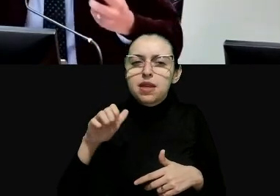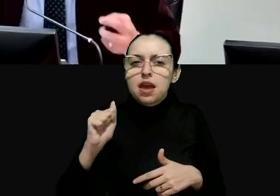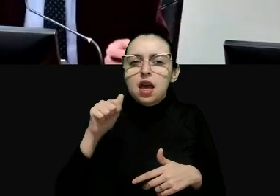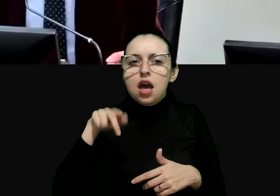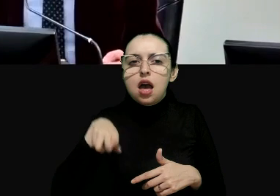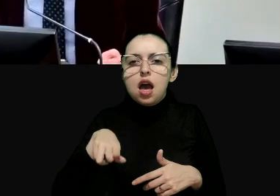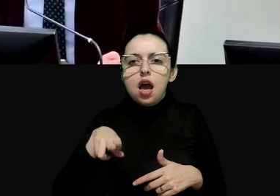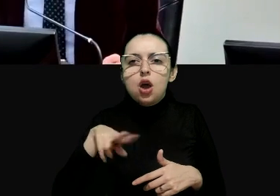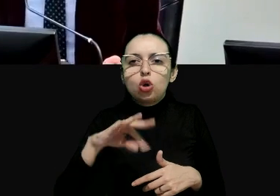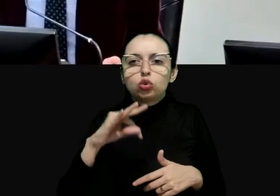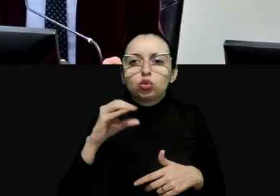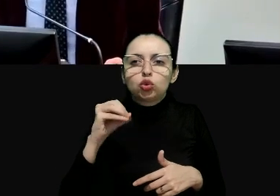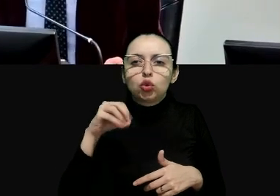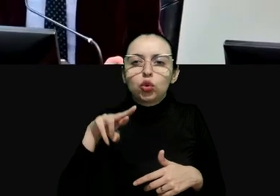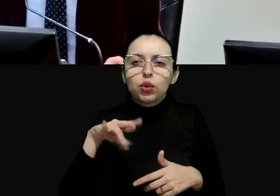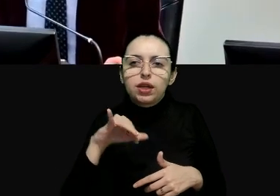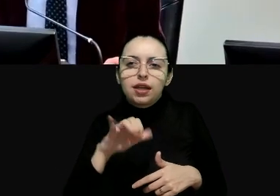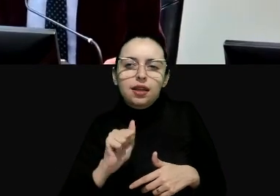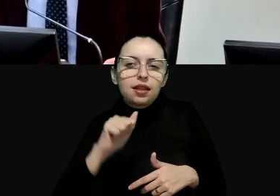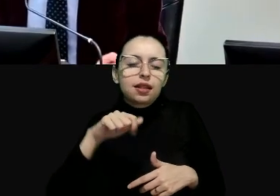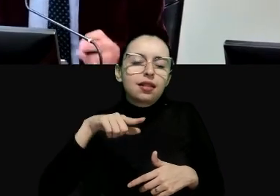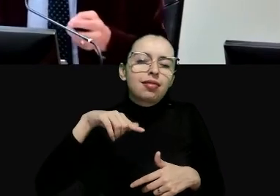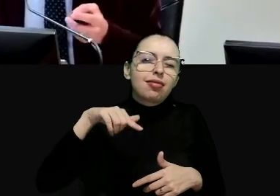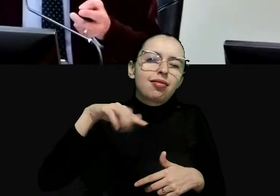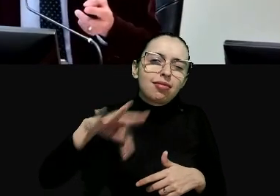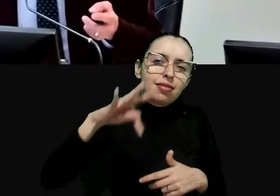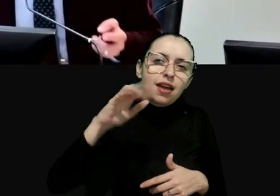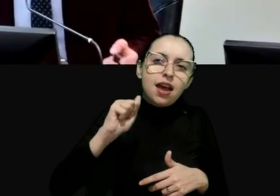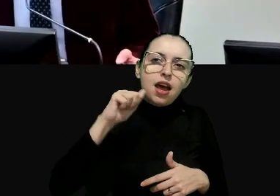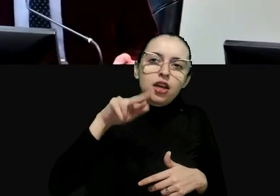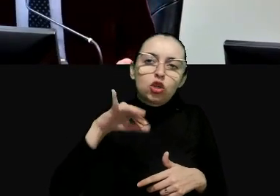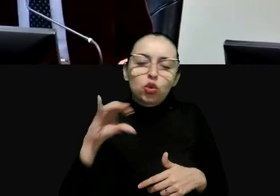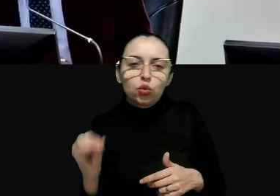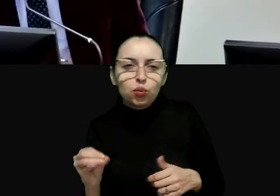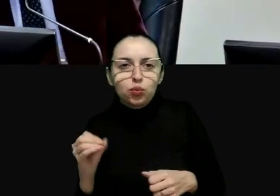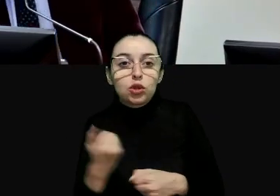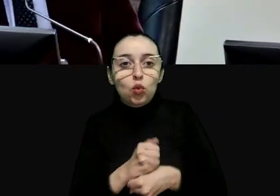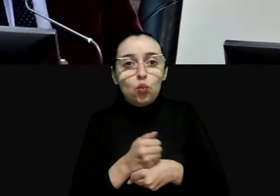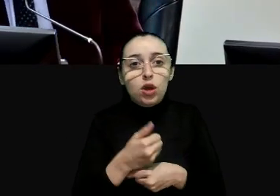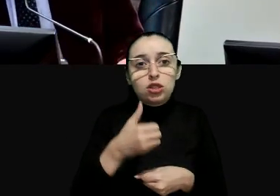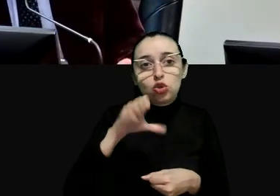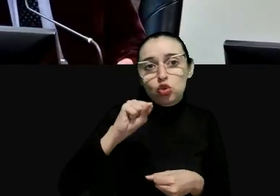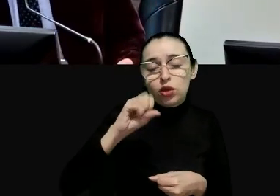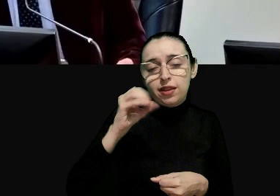coisas são comuns e nesta base há uma